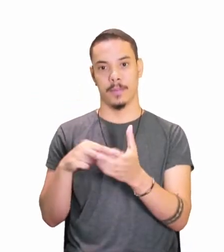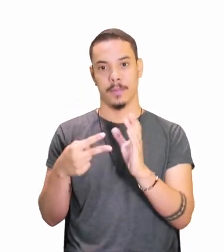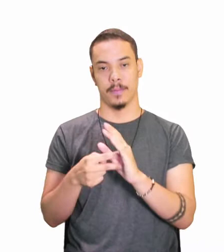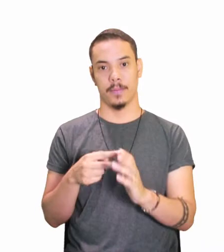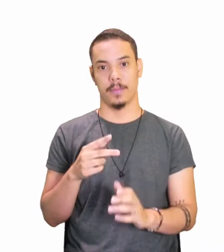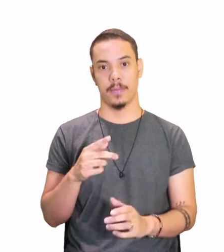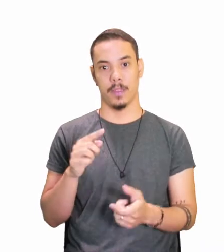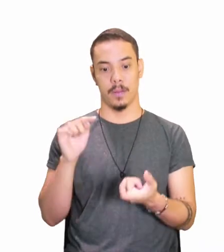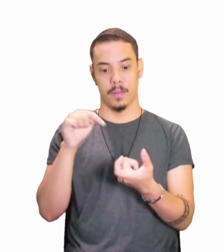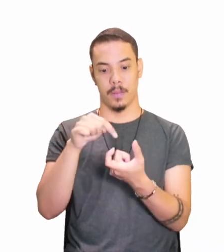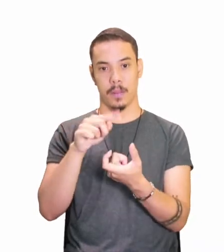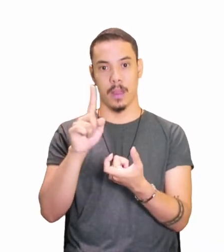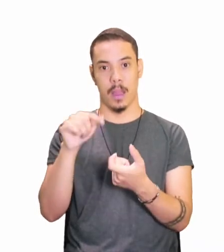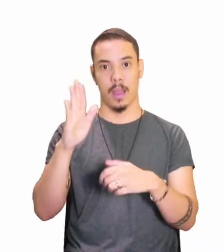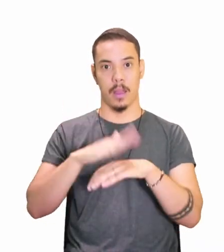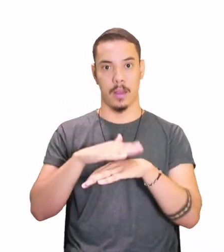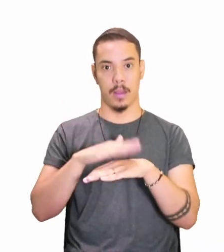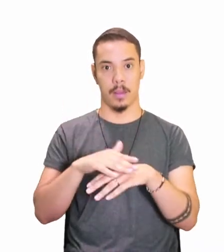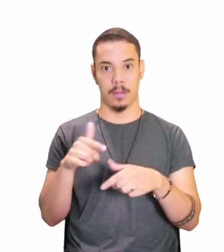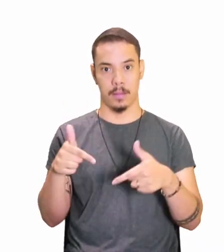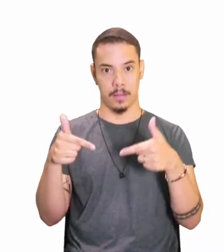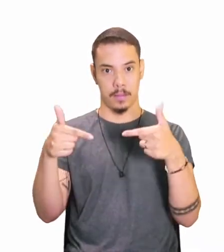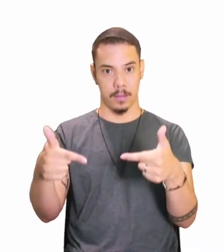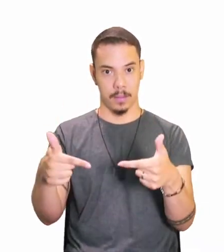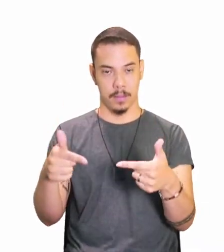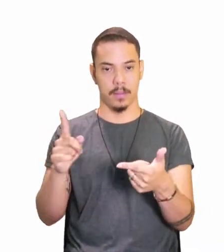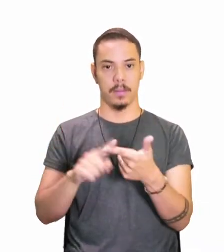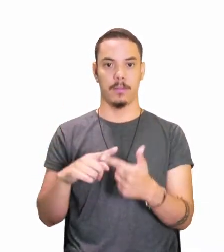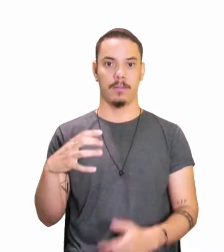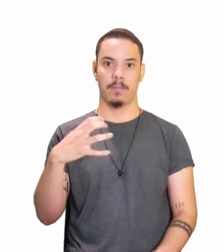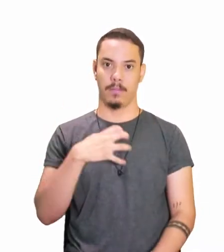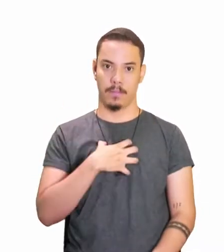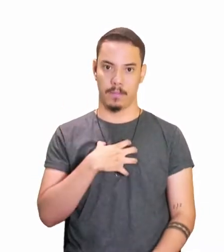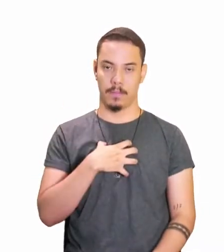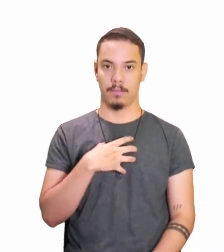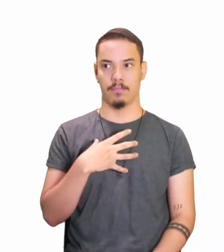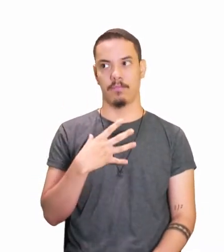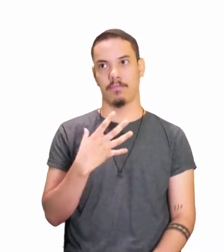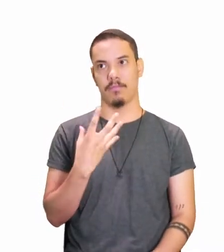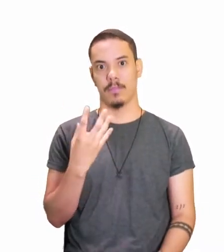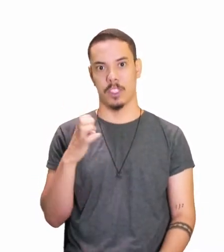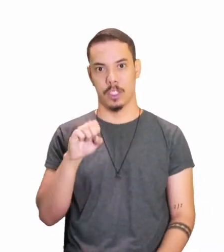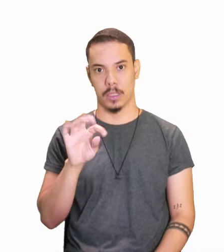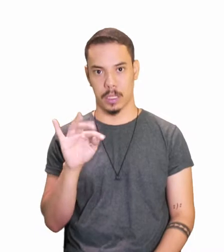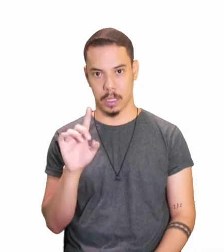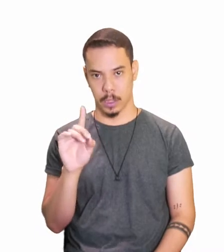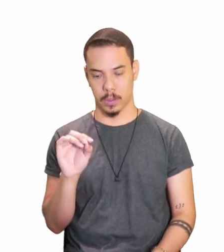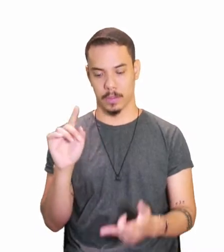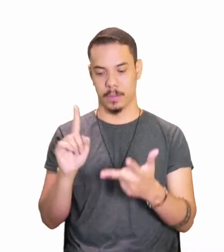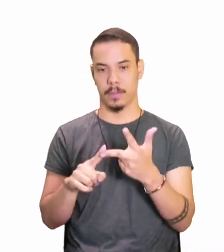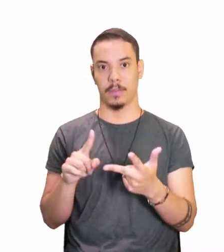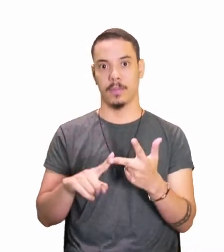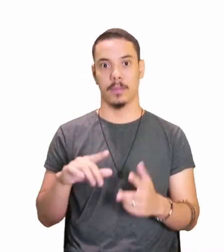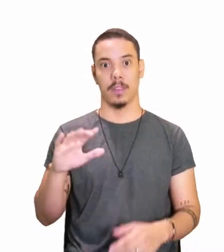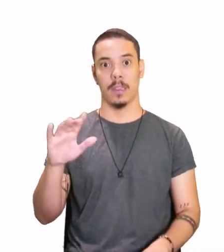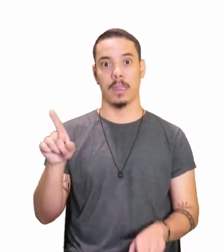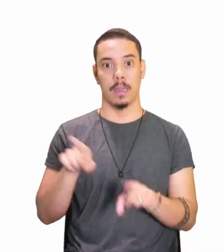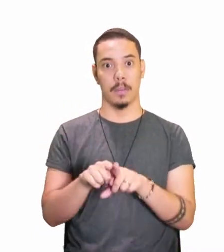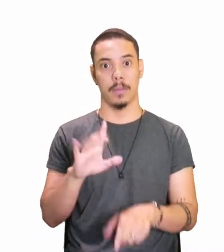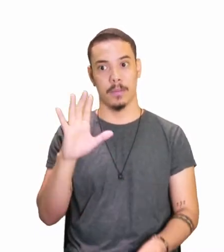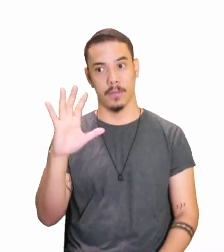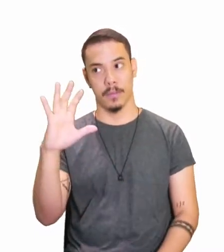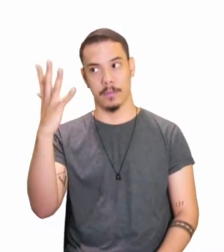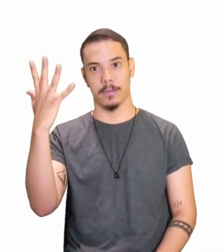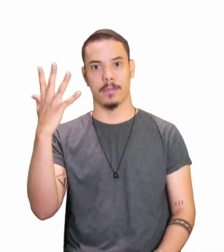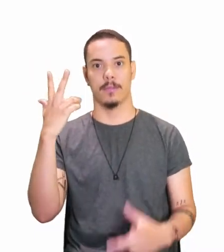indica ação? Pode ser. Indica o estado? Pode ser. É um fenômeno natural? Também.